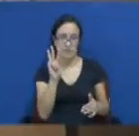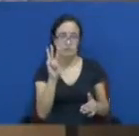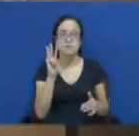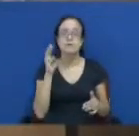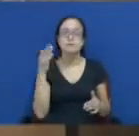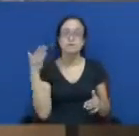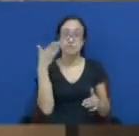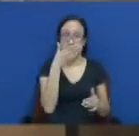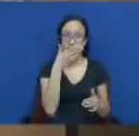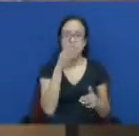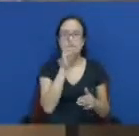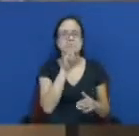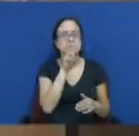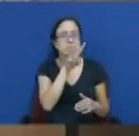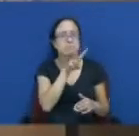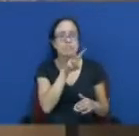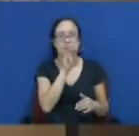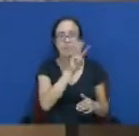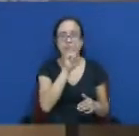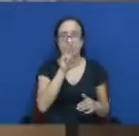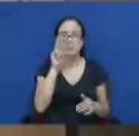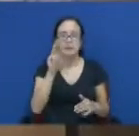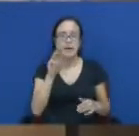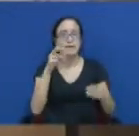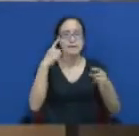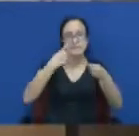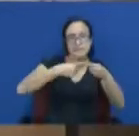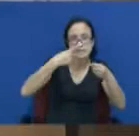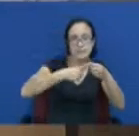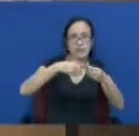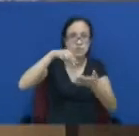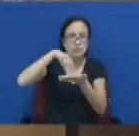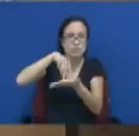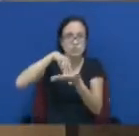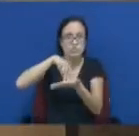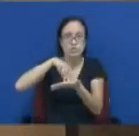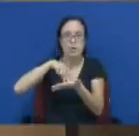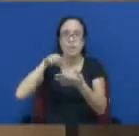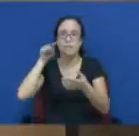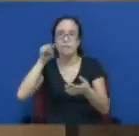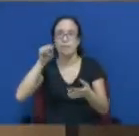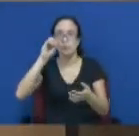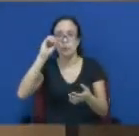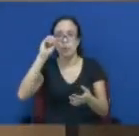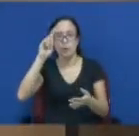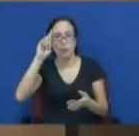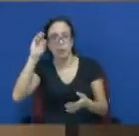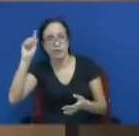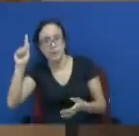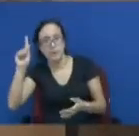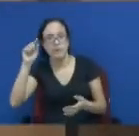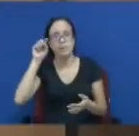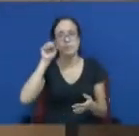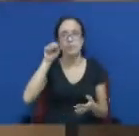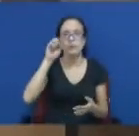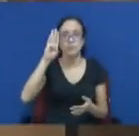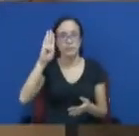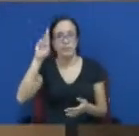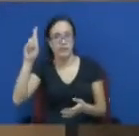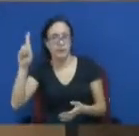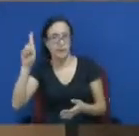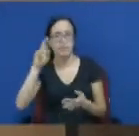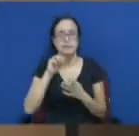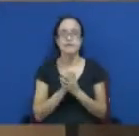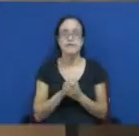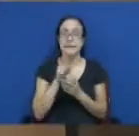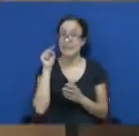.cidadesustentáveis.org.br. Lá tem um link chamado Indicadores. Clique lá e você